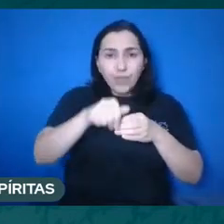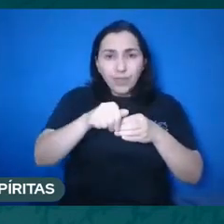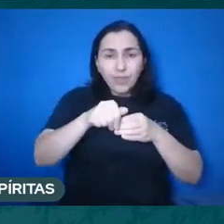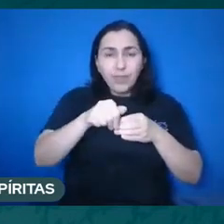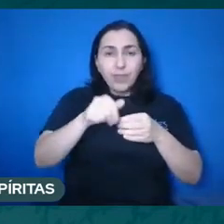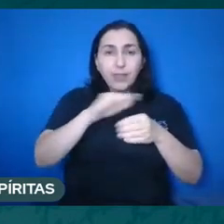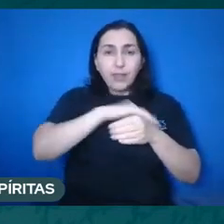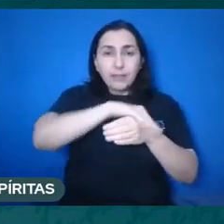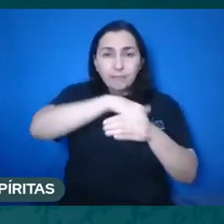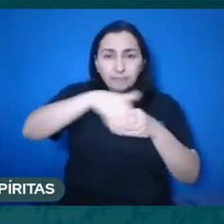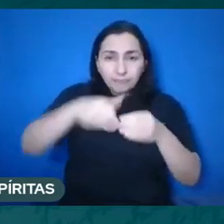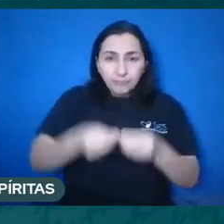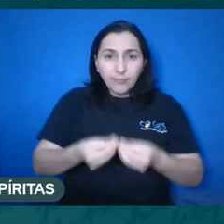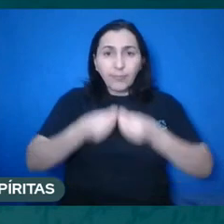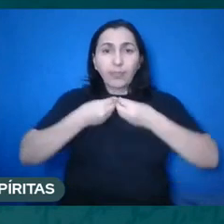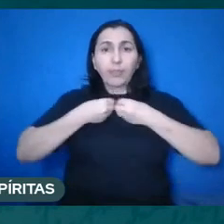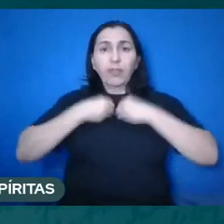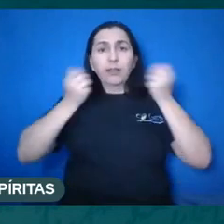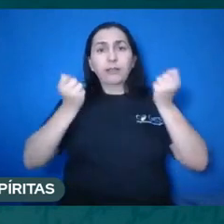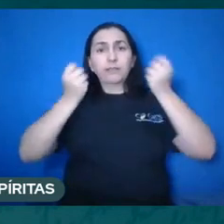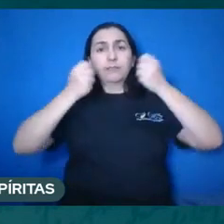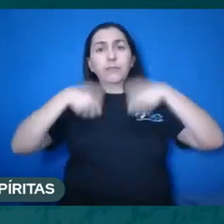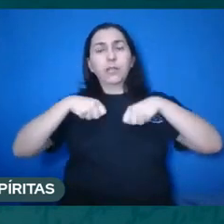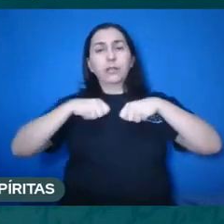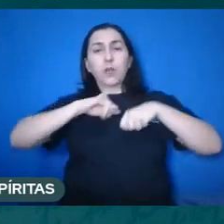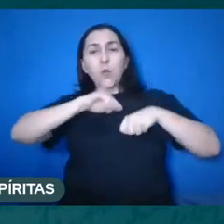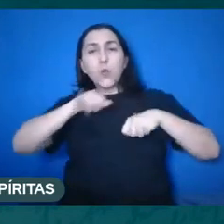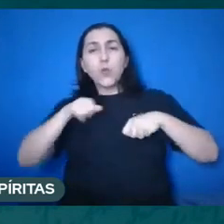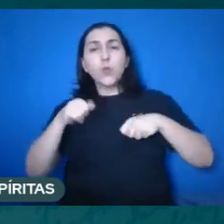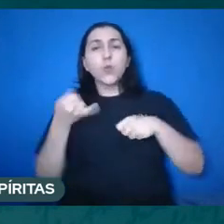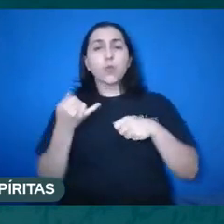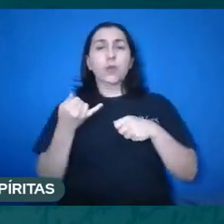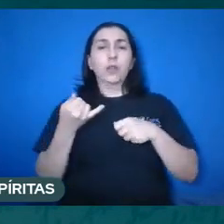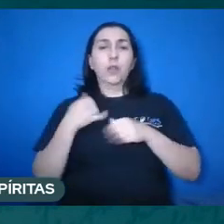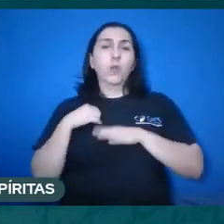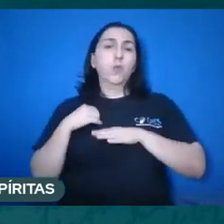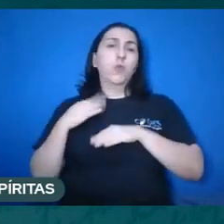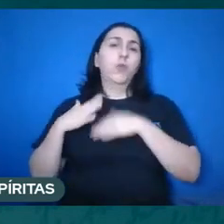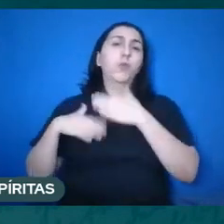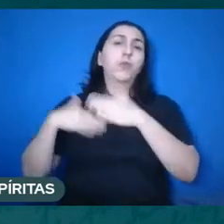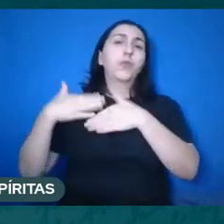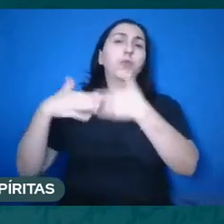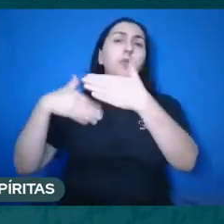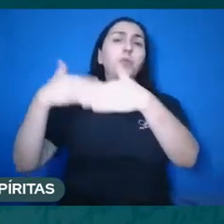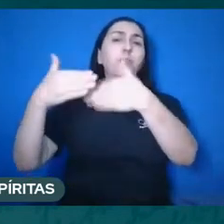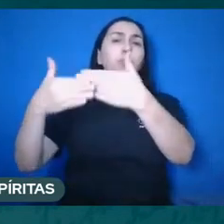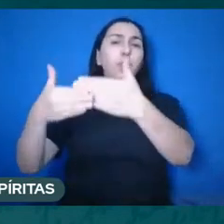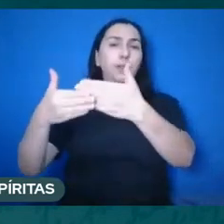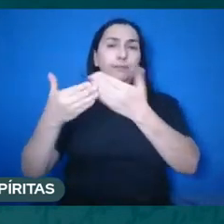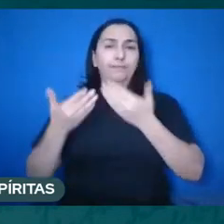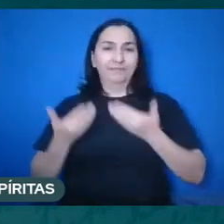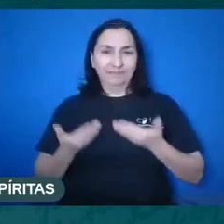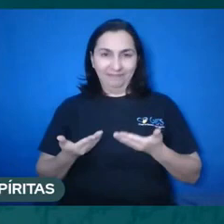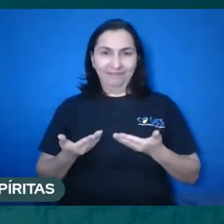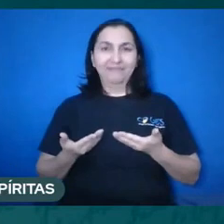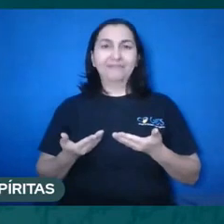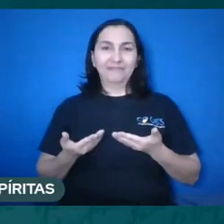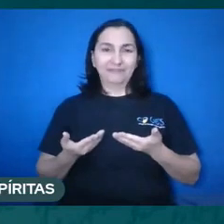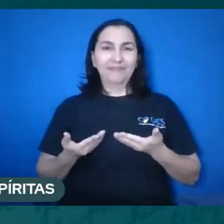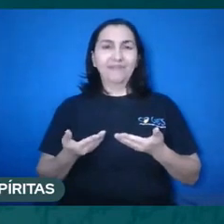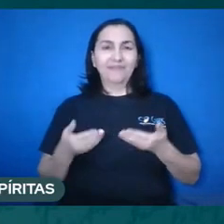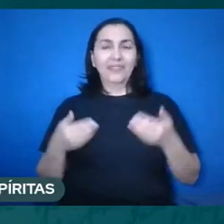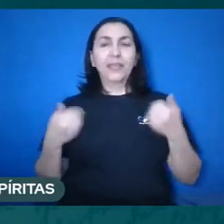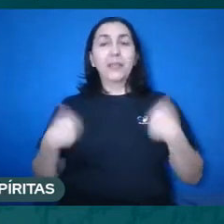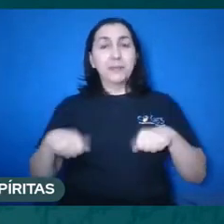Assim como do crescimento de todos, né? Para que eu também contribua com obra da criação, para que eu também dê a minha